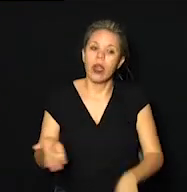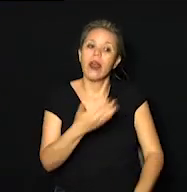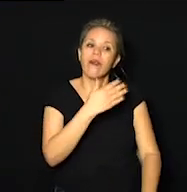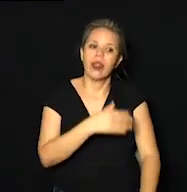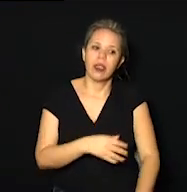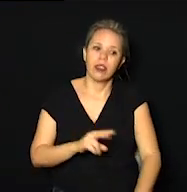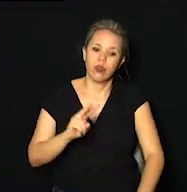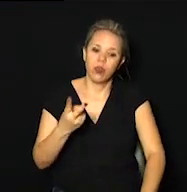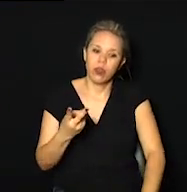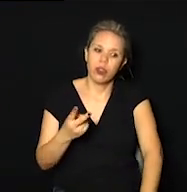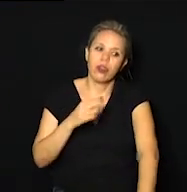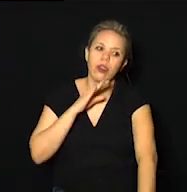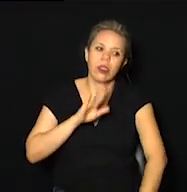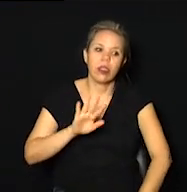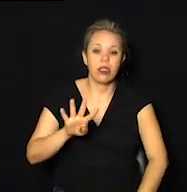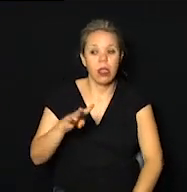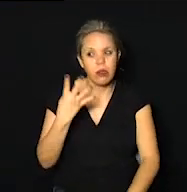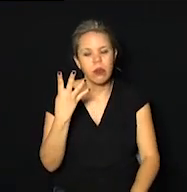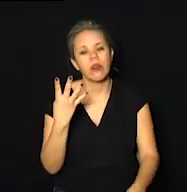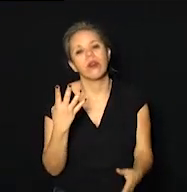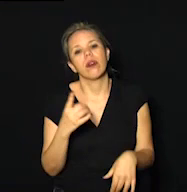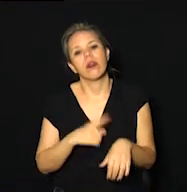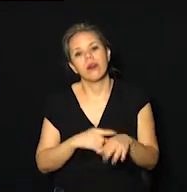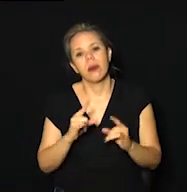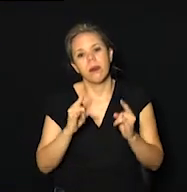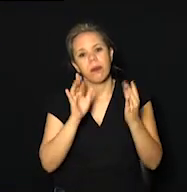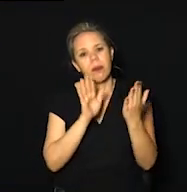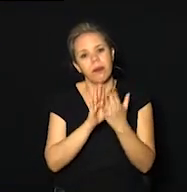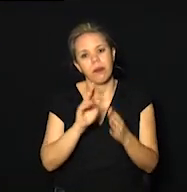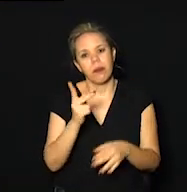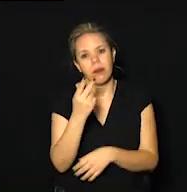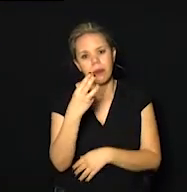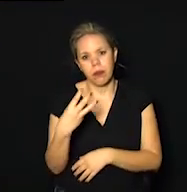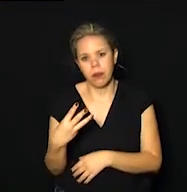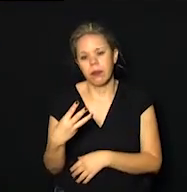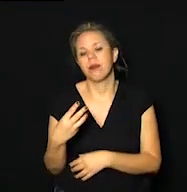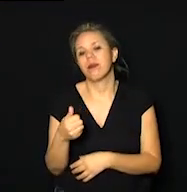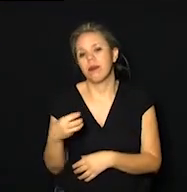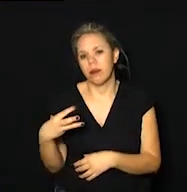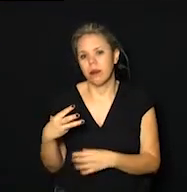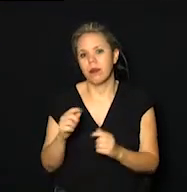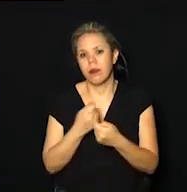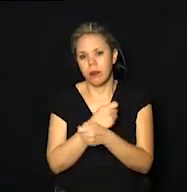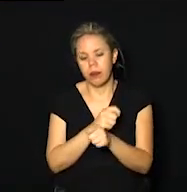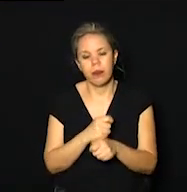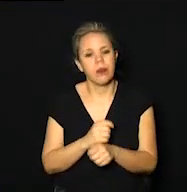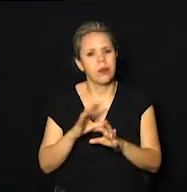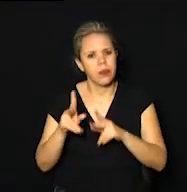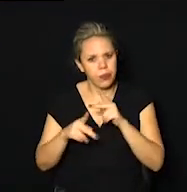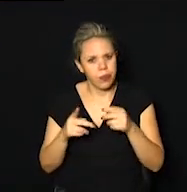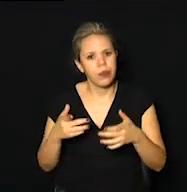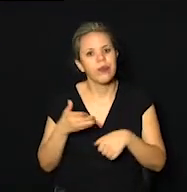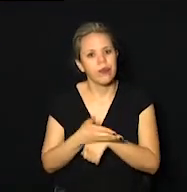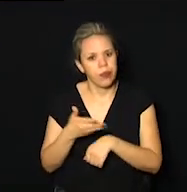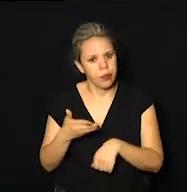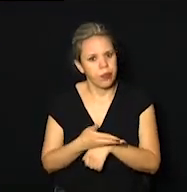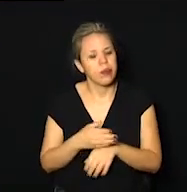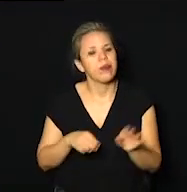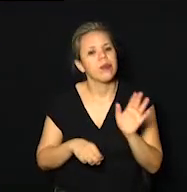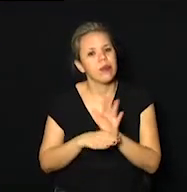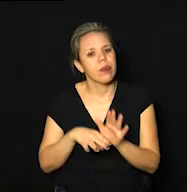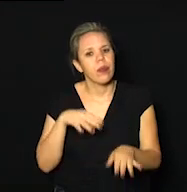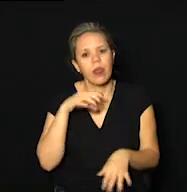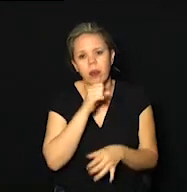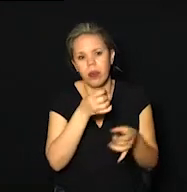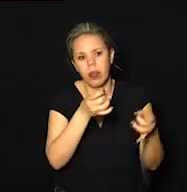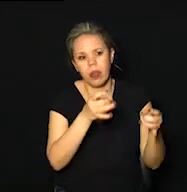das duas às quatro da tarde, em frente ao prédio H13 do Campus 1 da PUC. Todo mundo pode participar. É rapidinho,